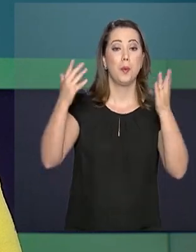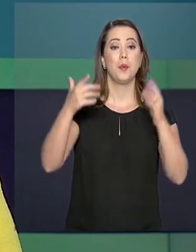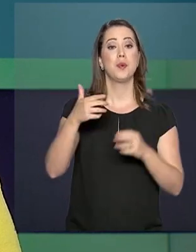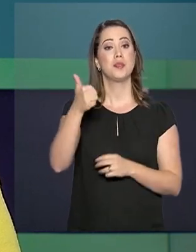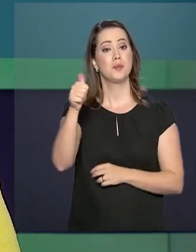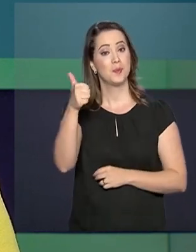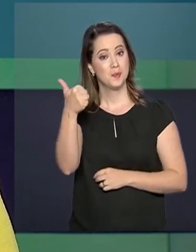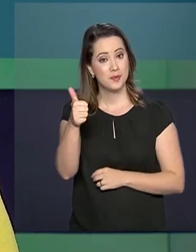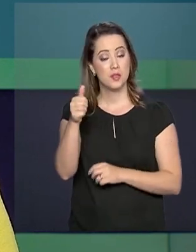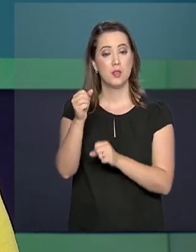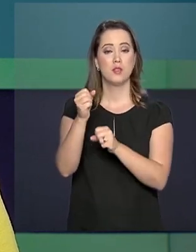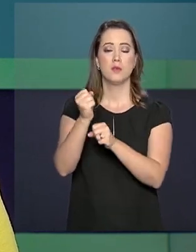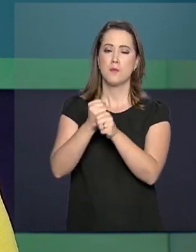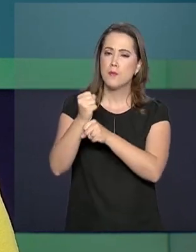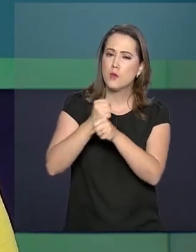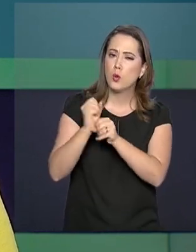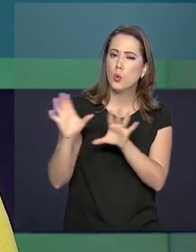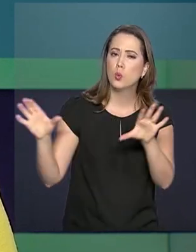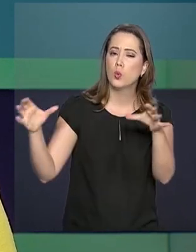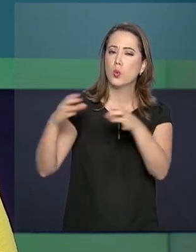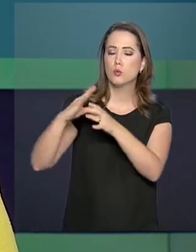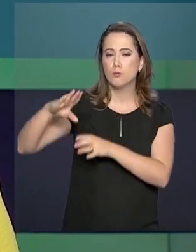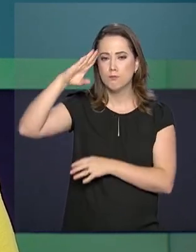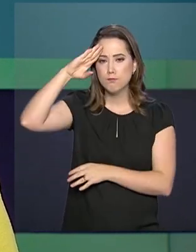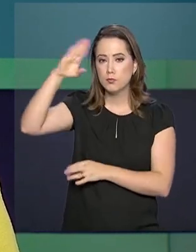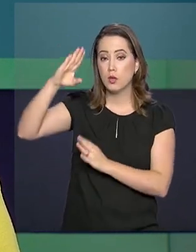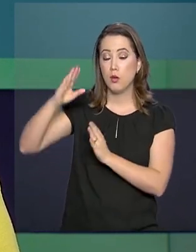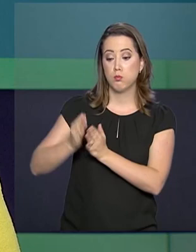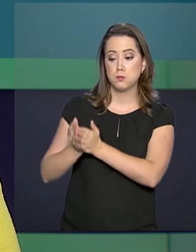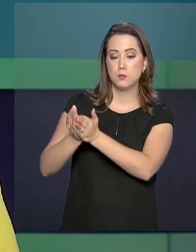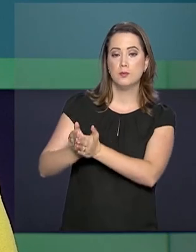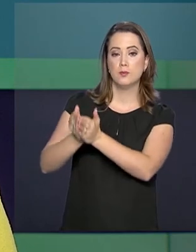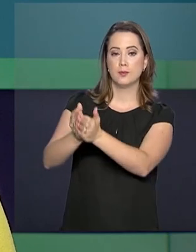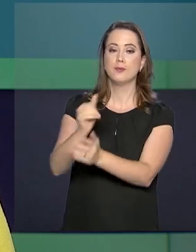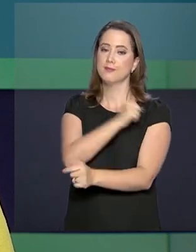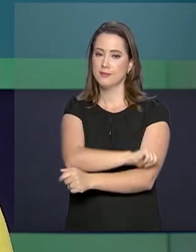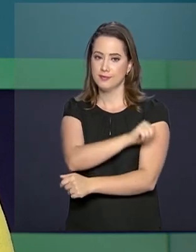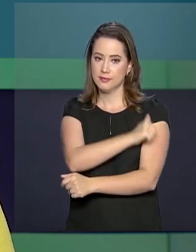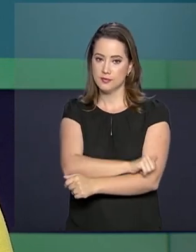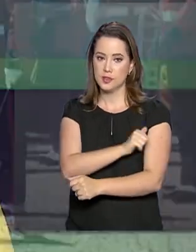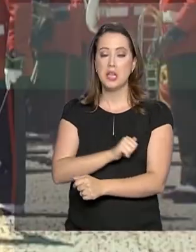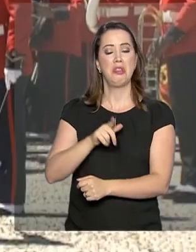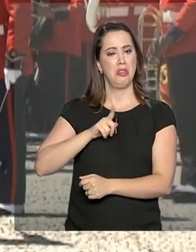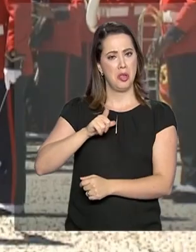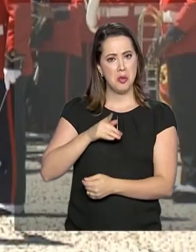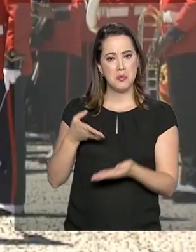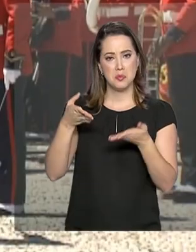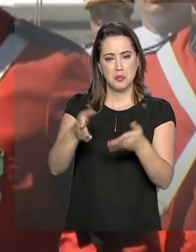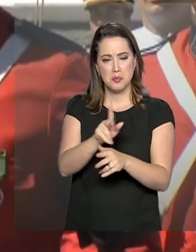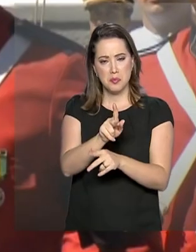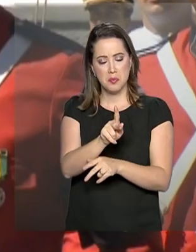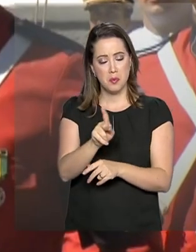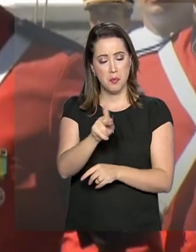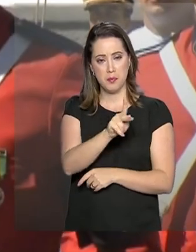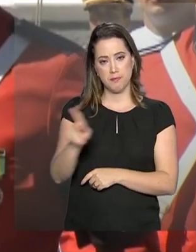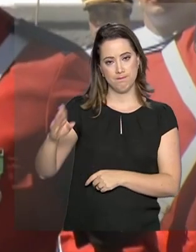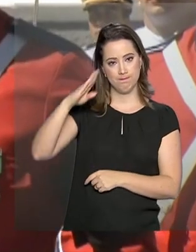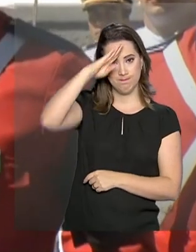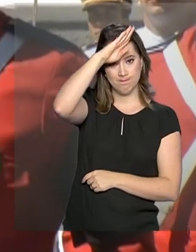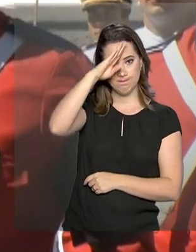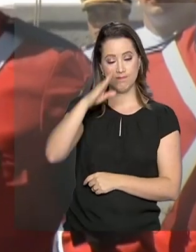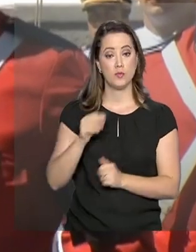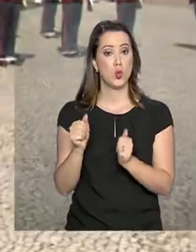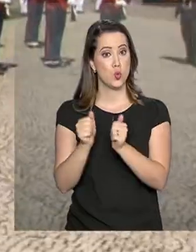Comemoração pelos 211 anos do Corpo de Fuzileiros Navais no Rio de Janeiro conta com a presença do presidente Jair